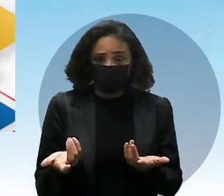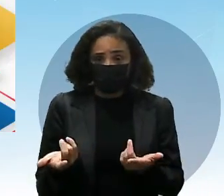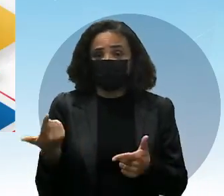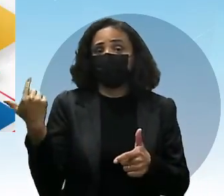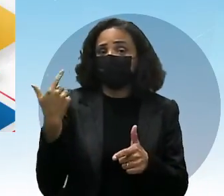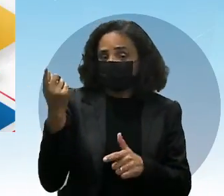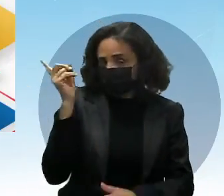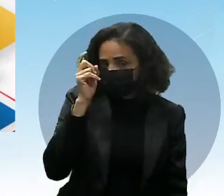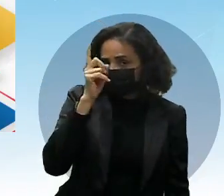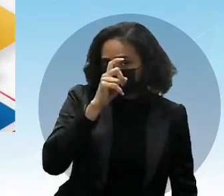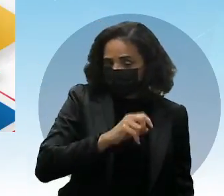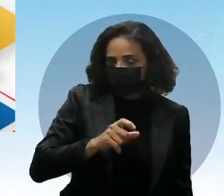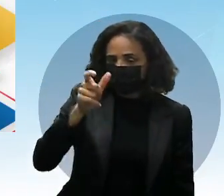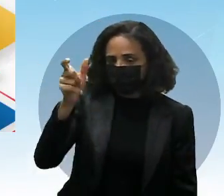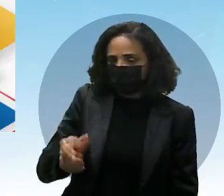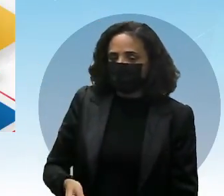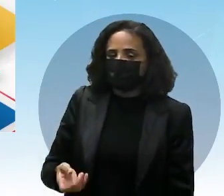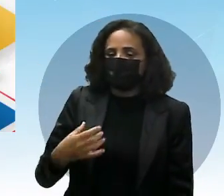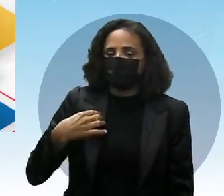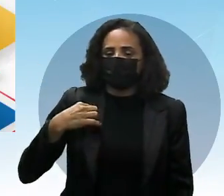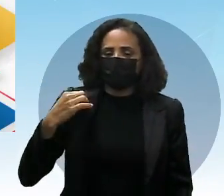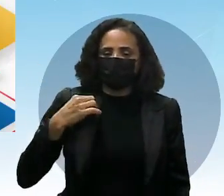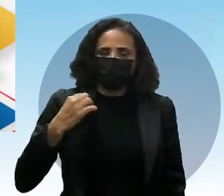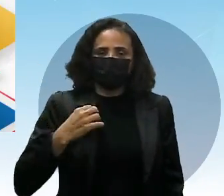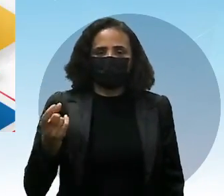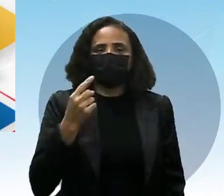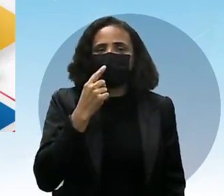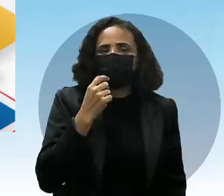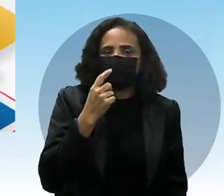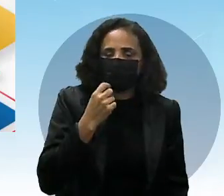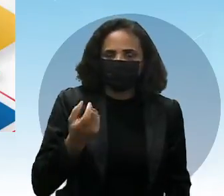cidadão de blusa red, vermelha.